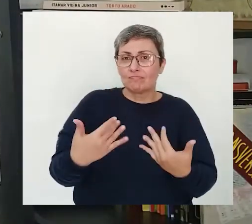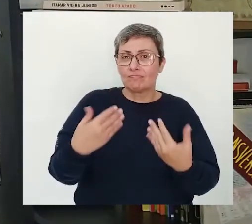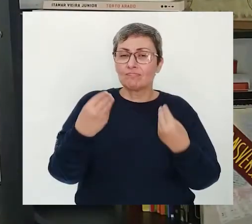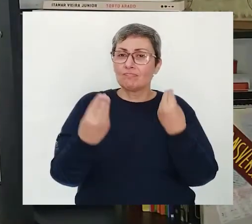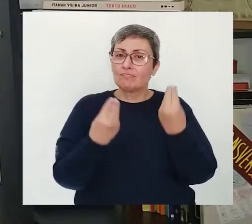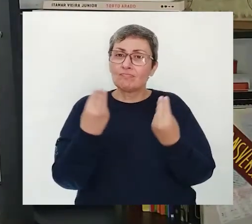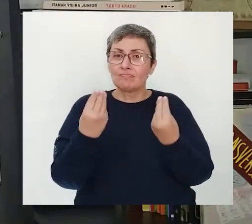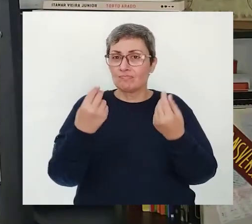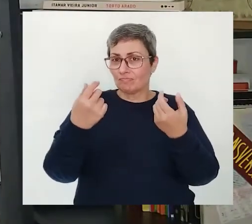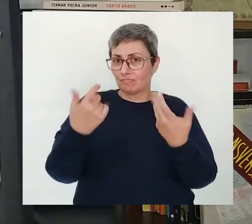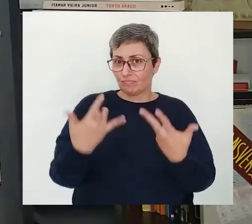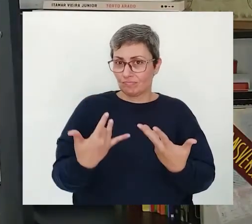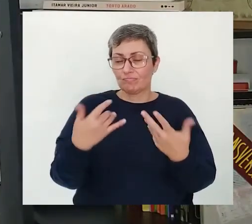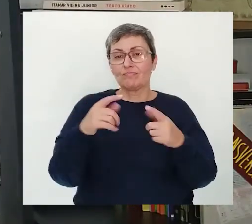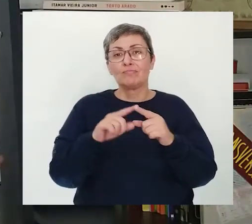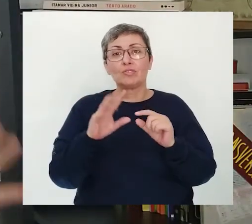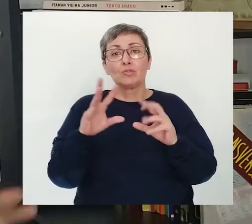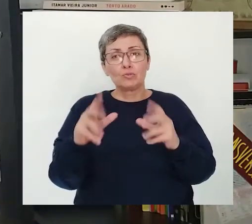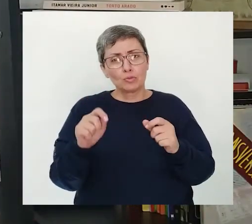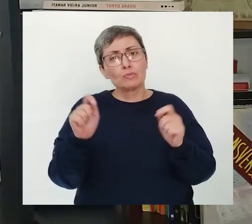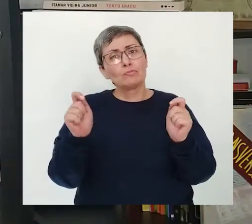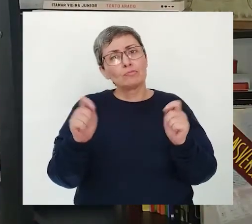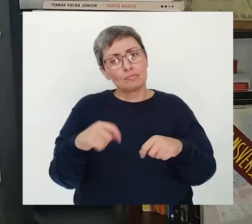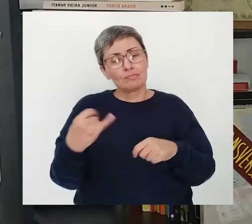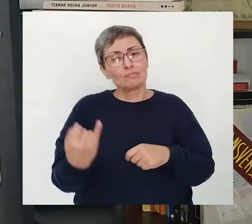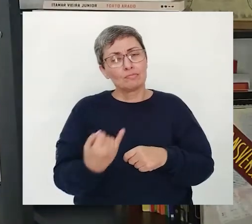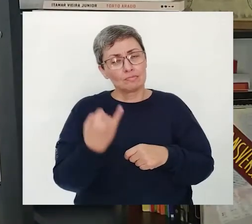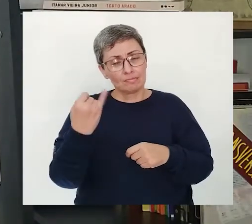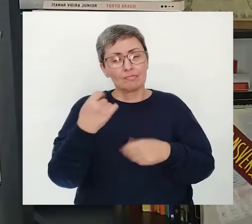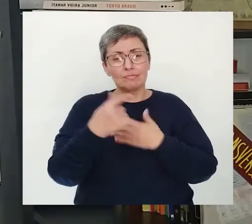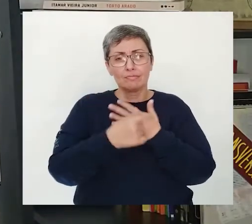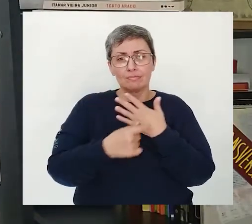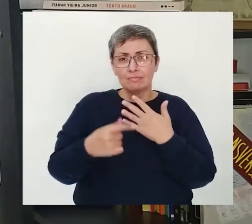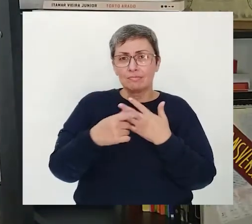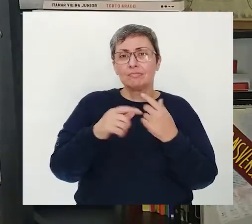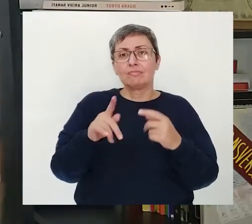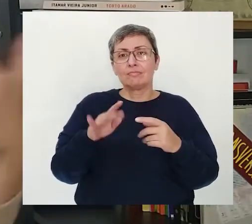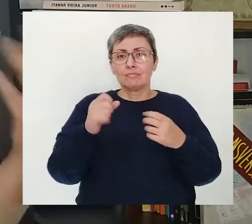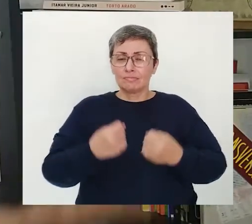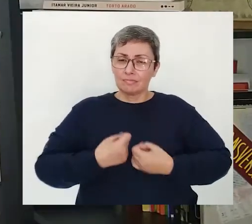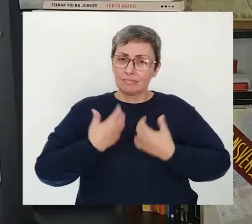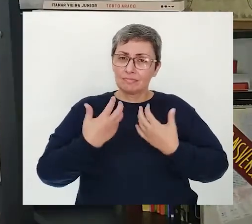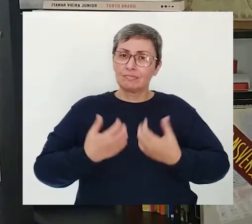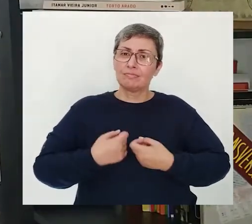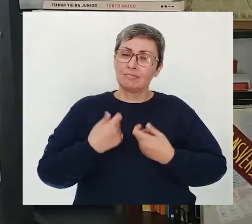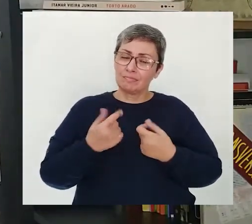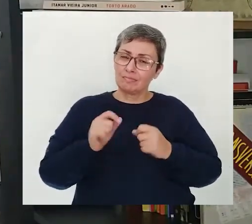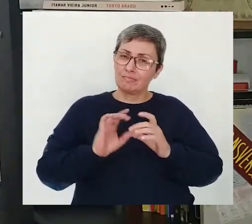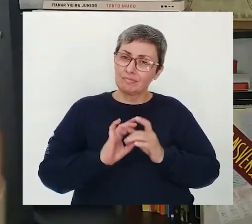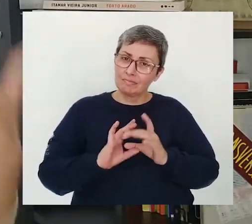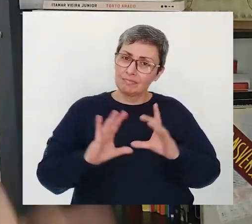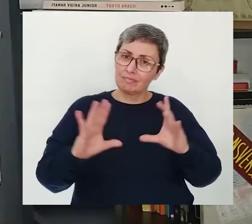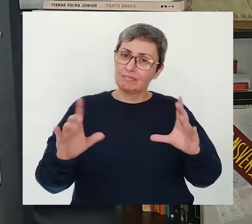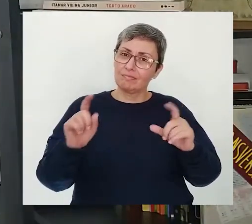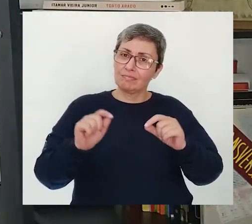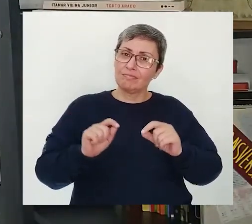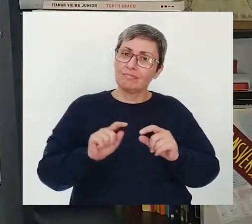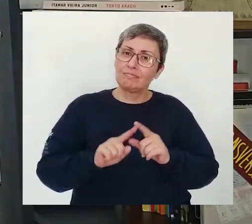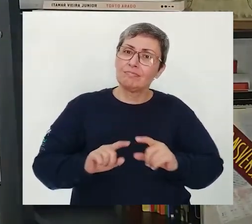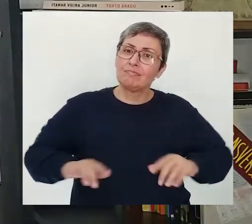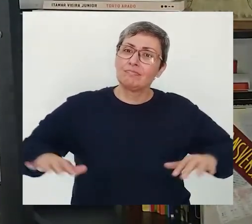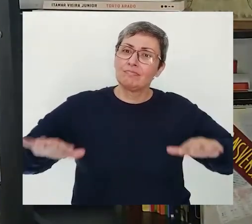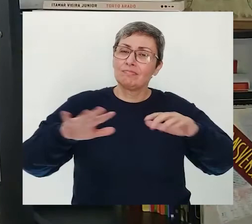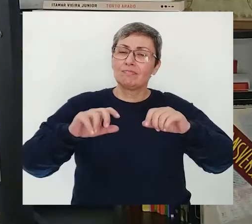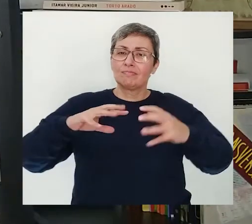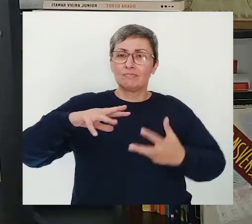Sobre o que você quer falar Tudo é válido, tá? E os poetas Possuem licença poética Para explorar o mundo